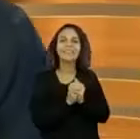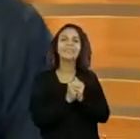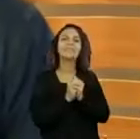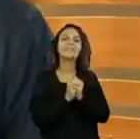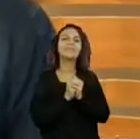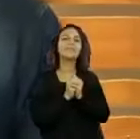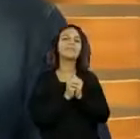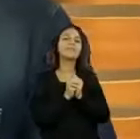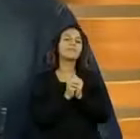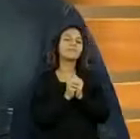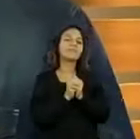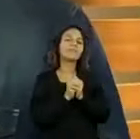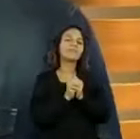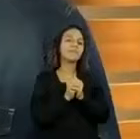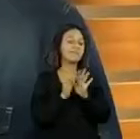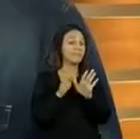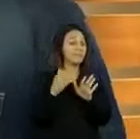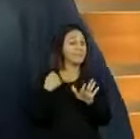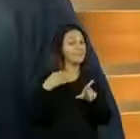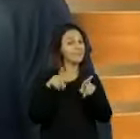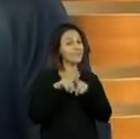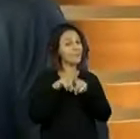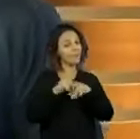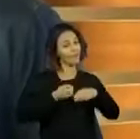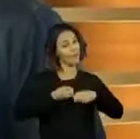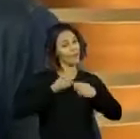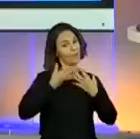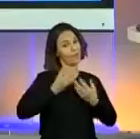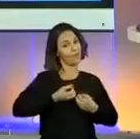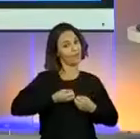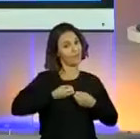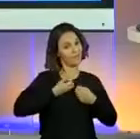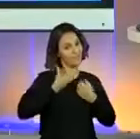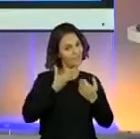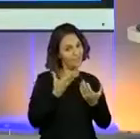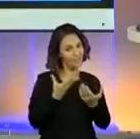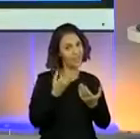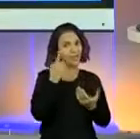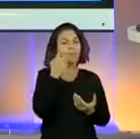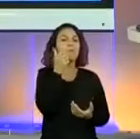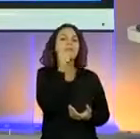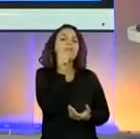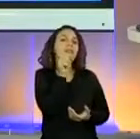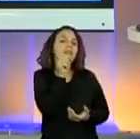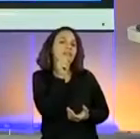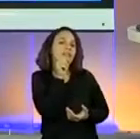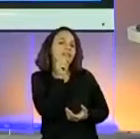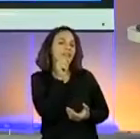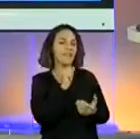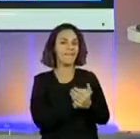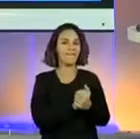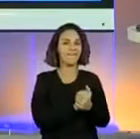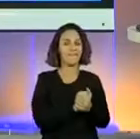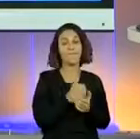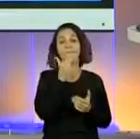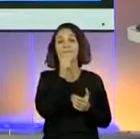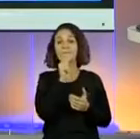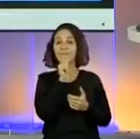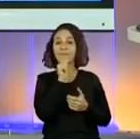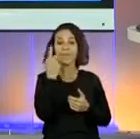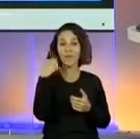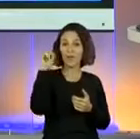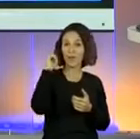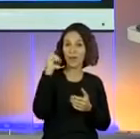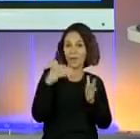trouxe um poema de uma mãe. Ela se inspirou na nossa